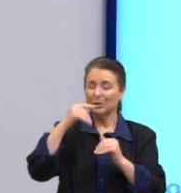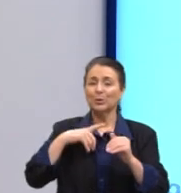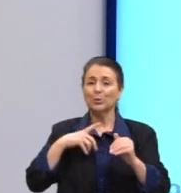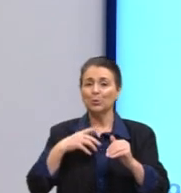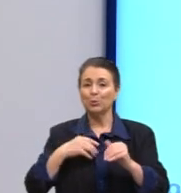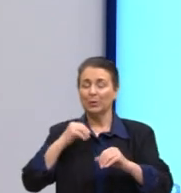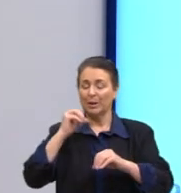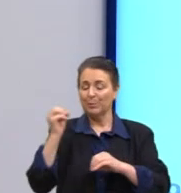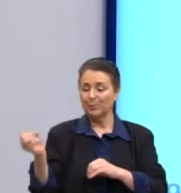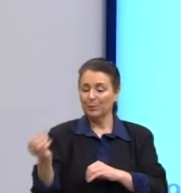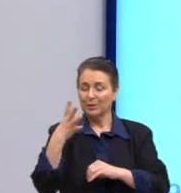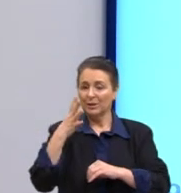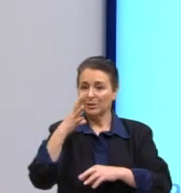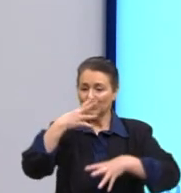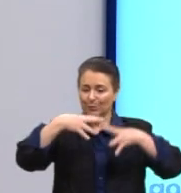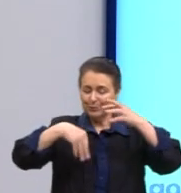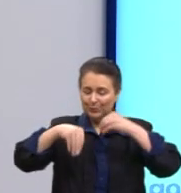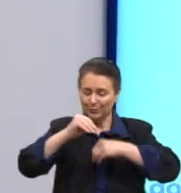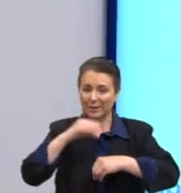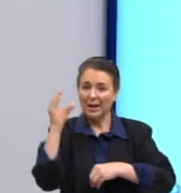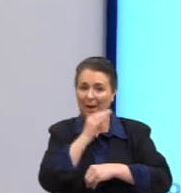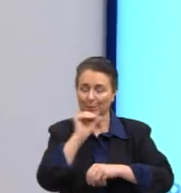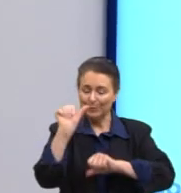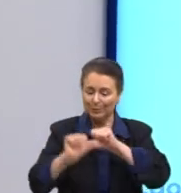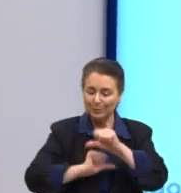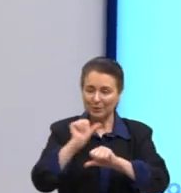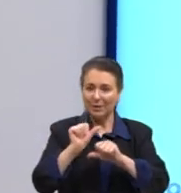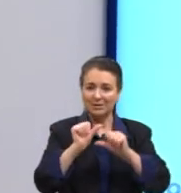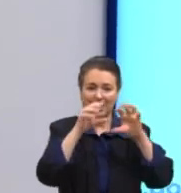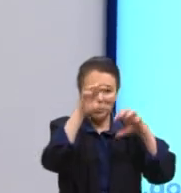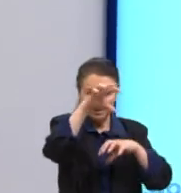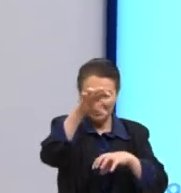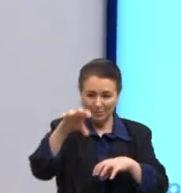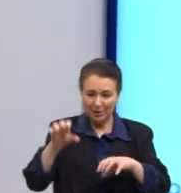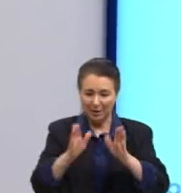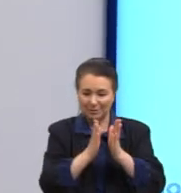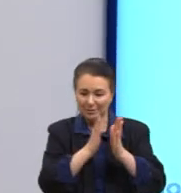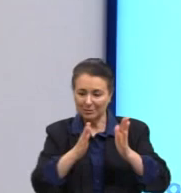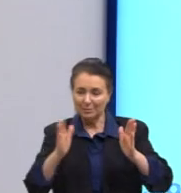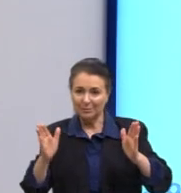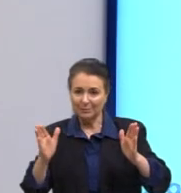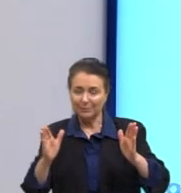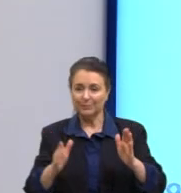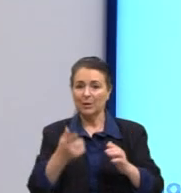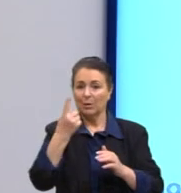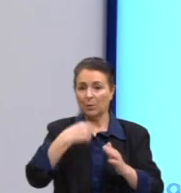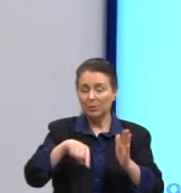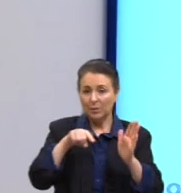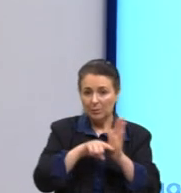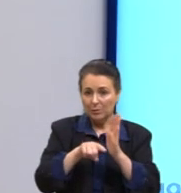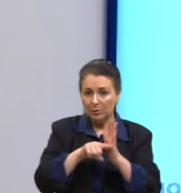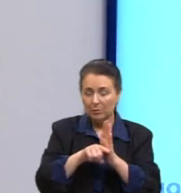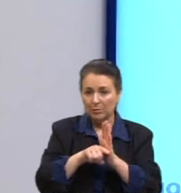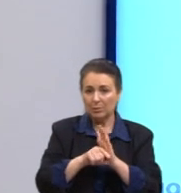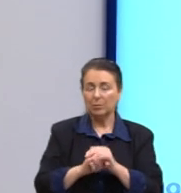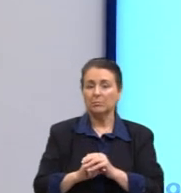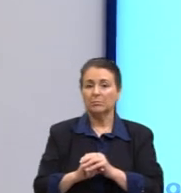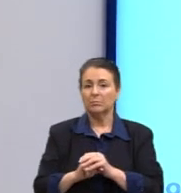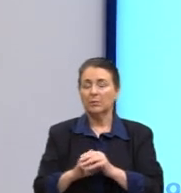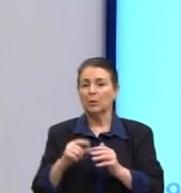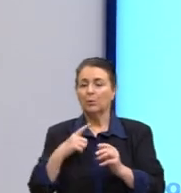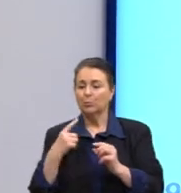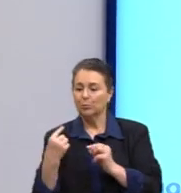é rápido, é líquido, é pós, é mudança, fragmentação. Outra questão. O edifício é circular.